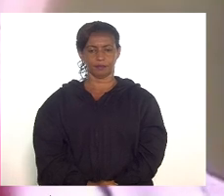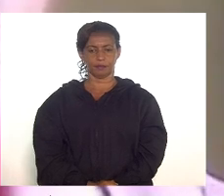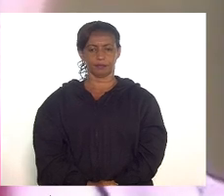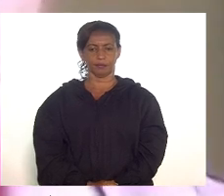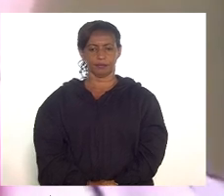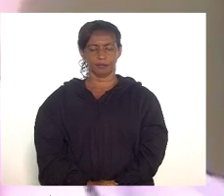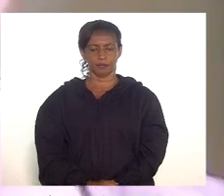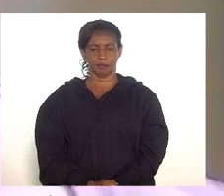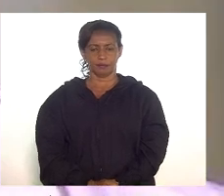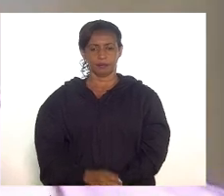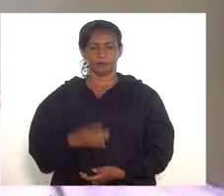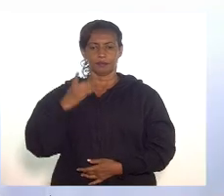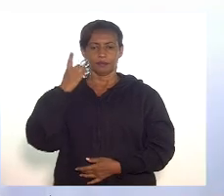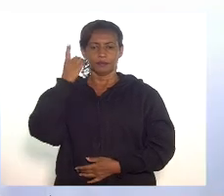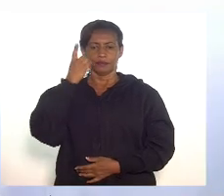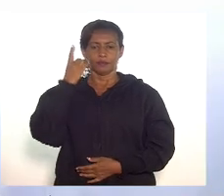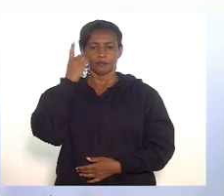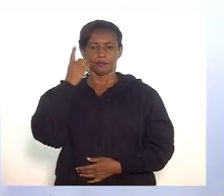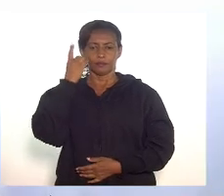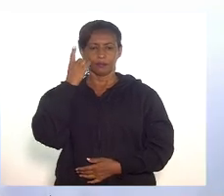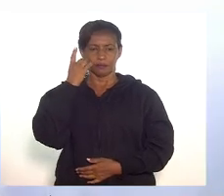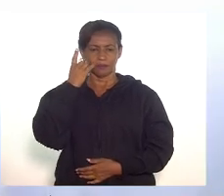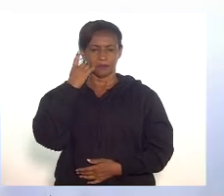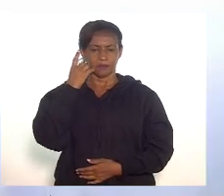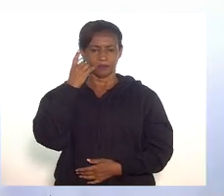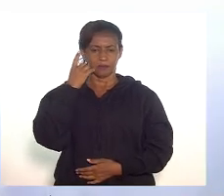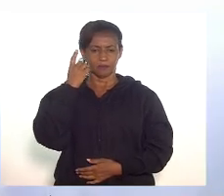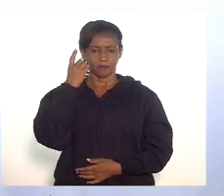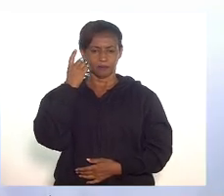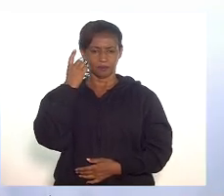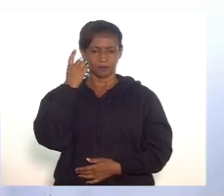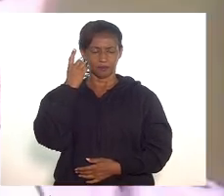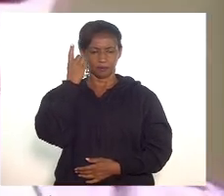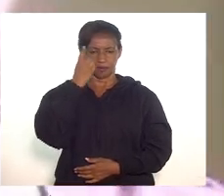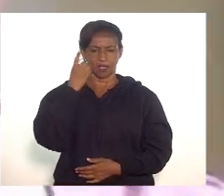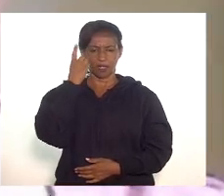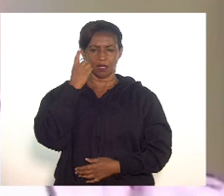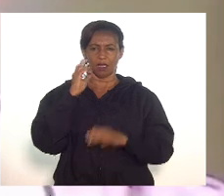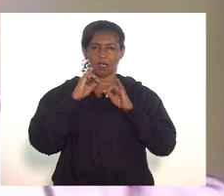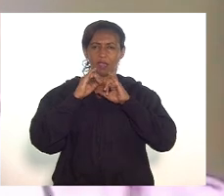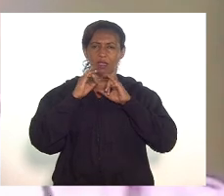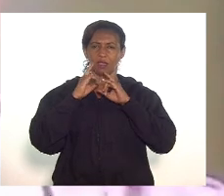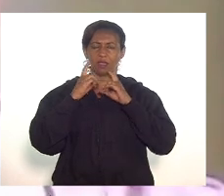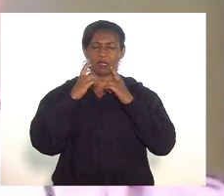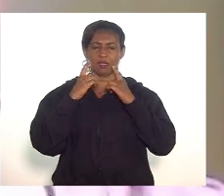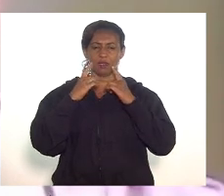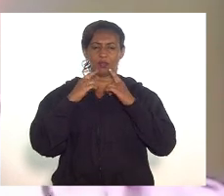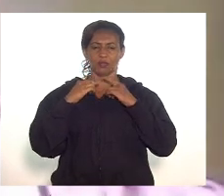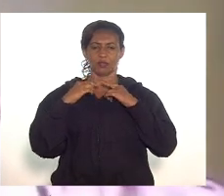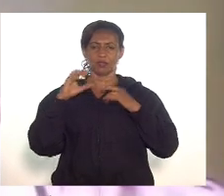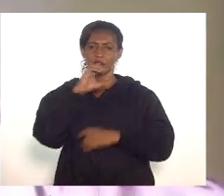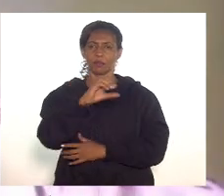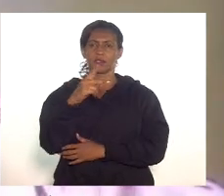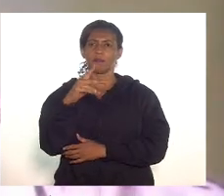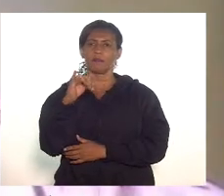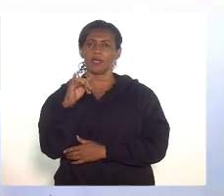Marta Rocha? Deputado Valdeque Carneiro. A sessão me permite fazer uma declaração de voto sobre o projeto de resolução da CPI?